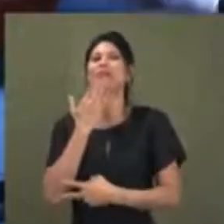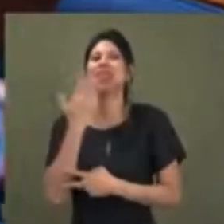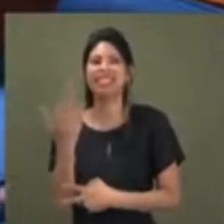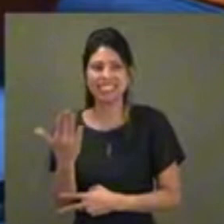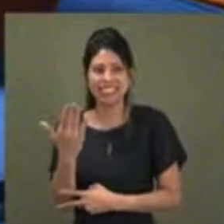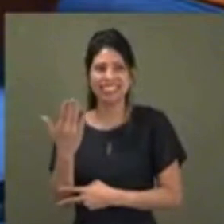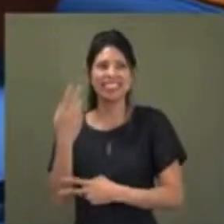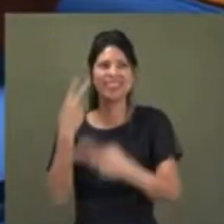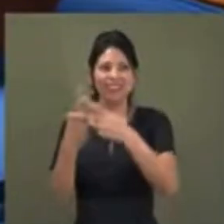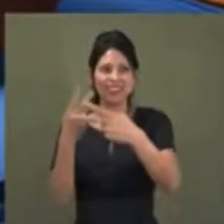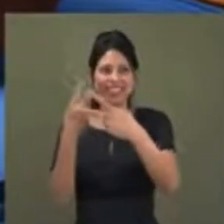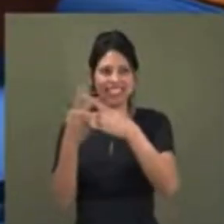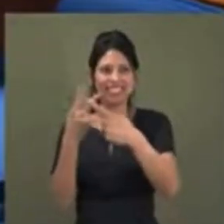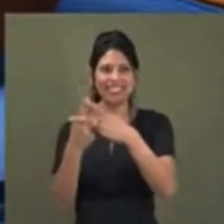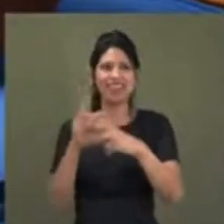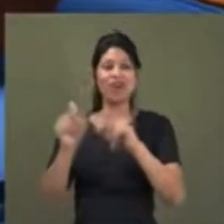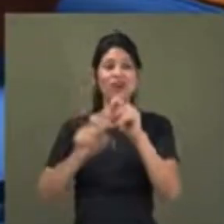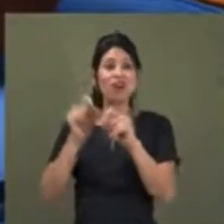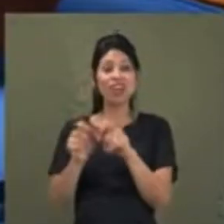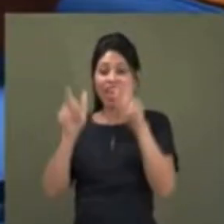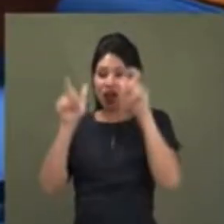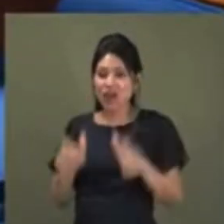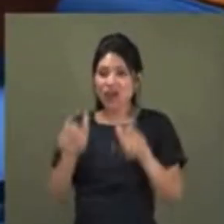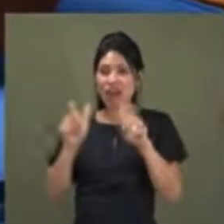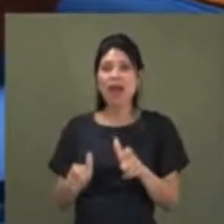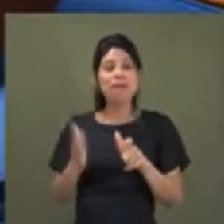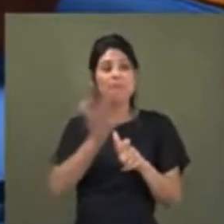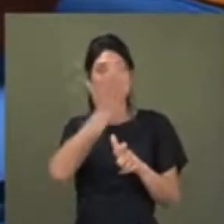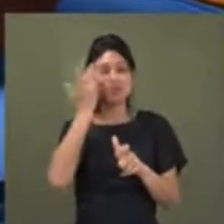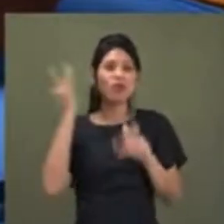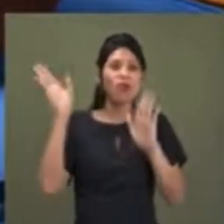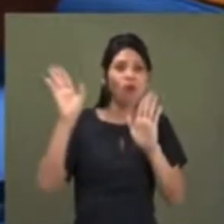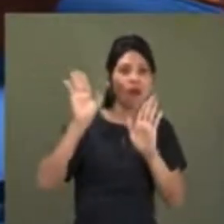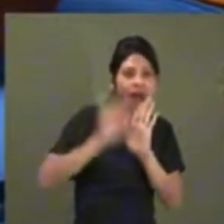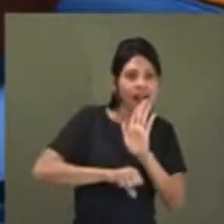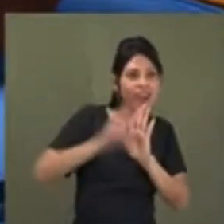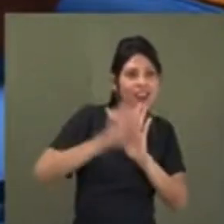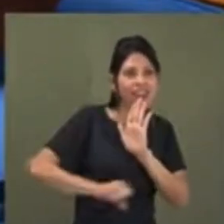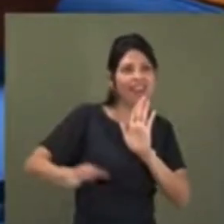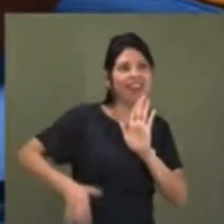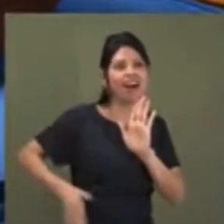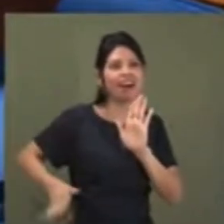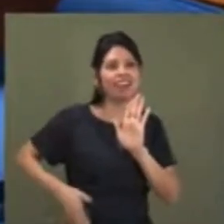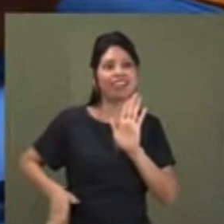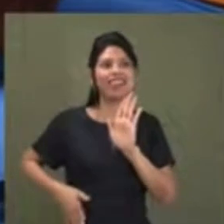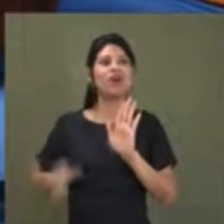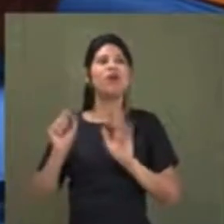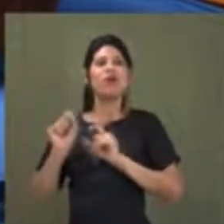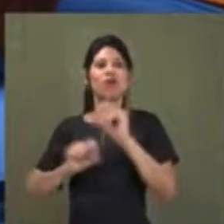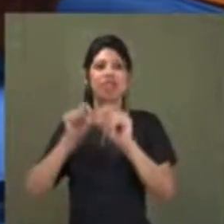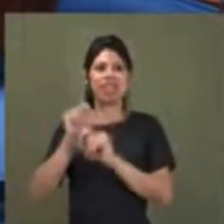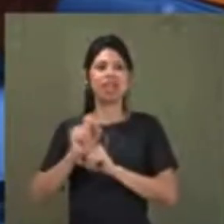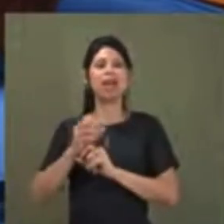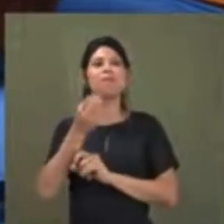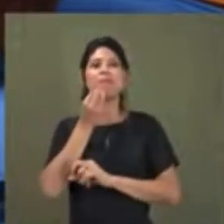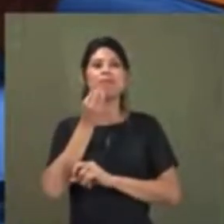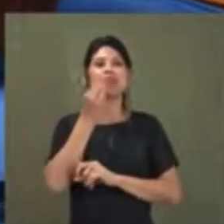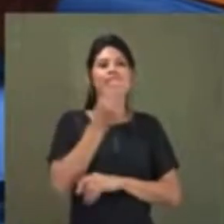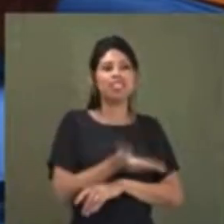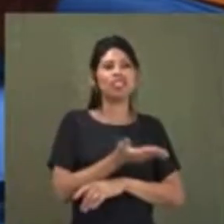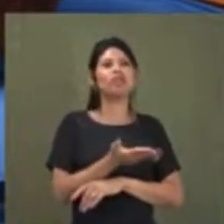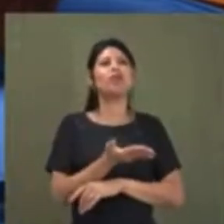ladrão morando. Ladrão condenado em três instâncias, aumentado a pena no TRF4,